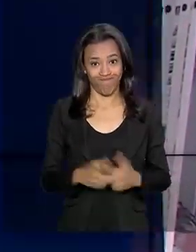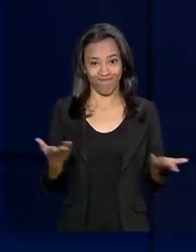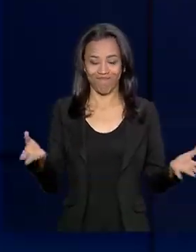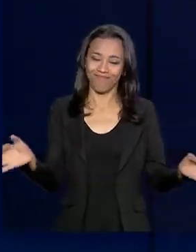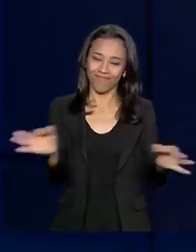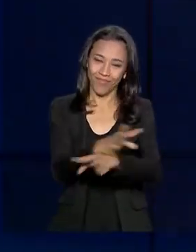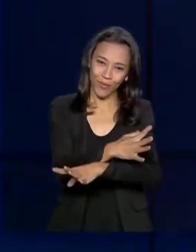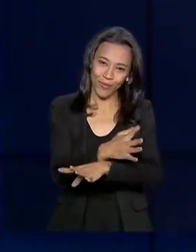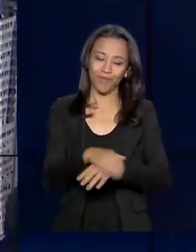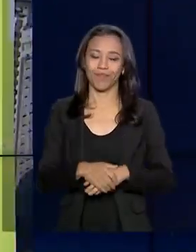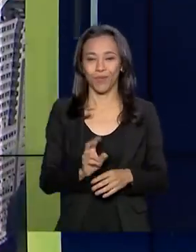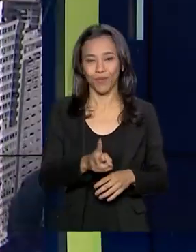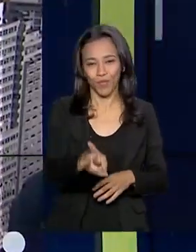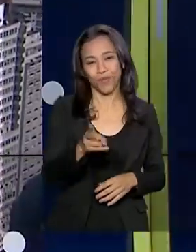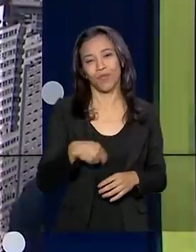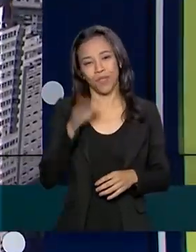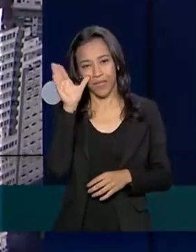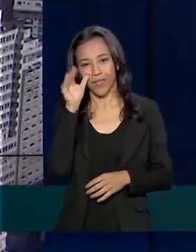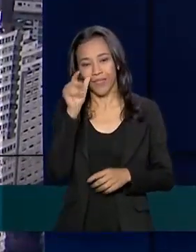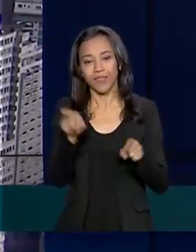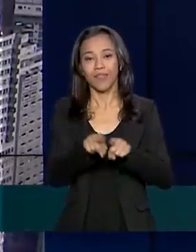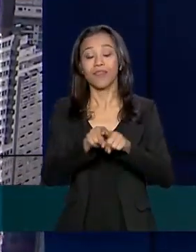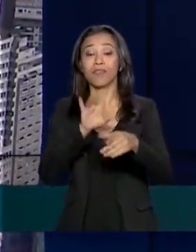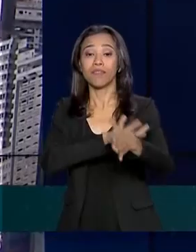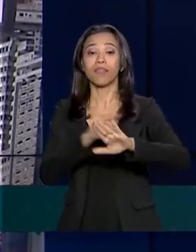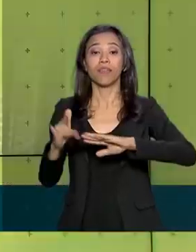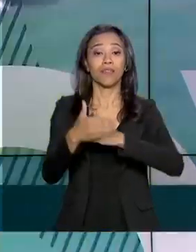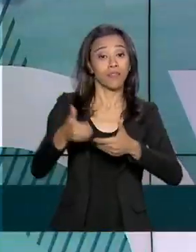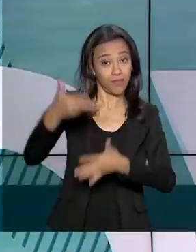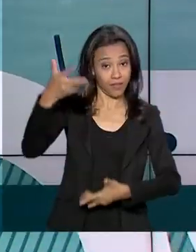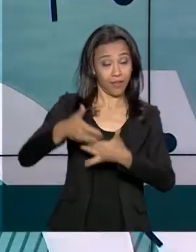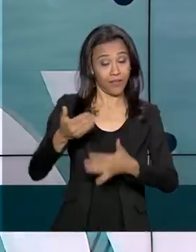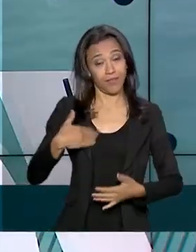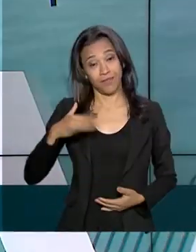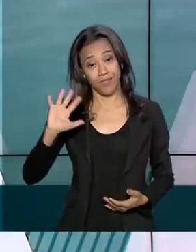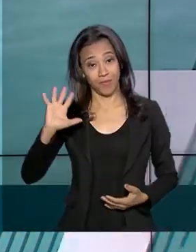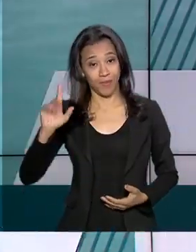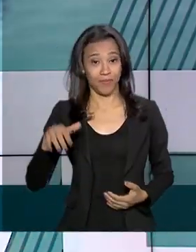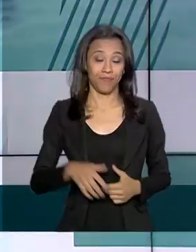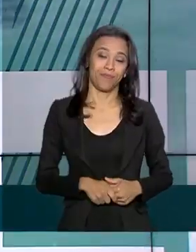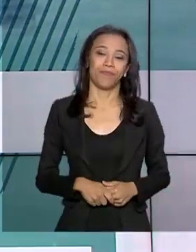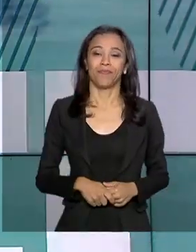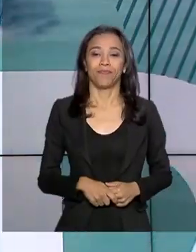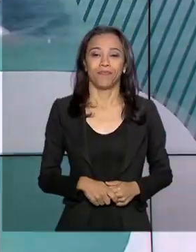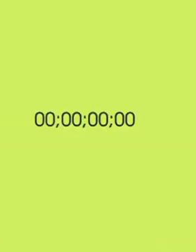fica por aqui. Continue nos acompanhando também pelas redes sociais. Até a próxima edição.